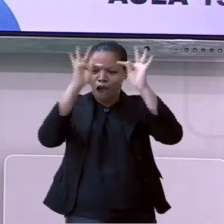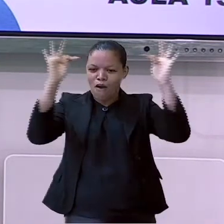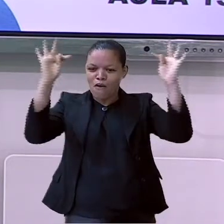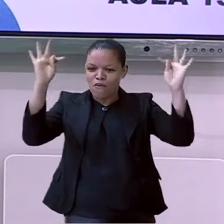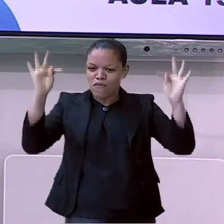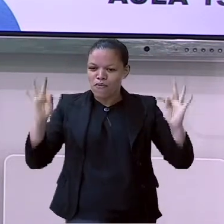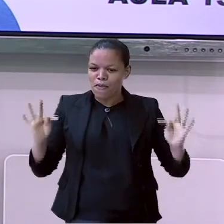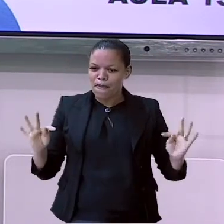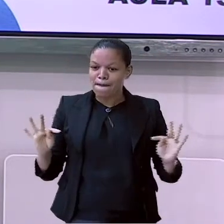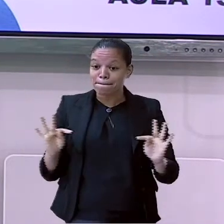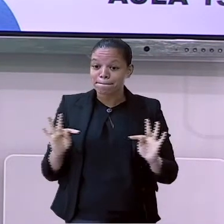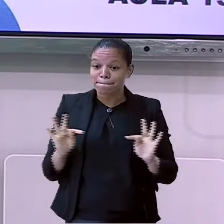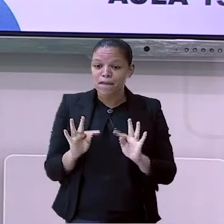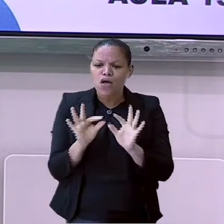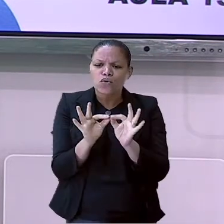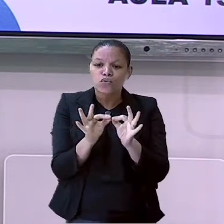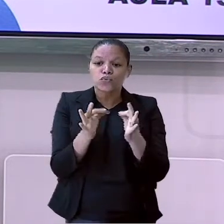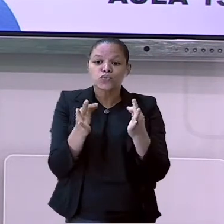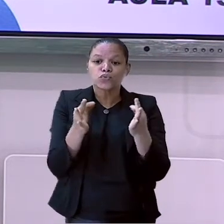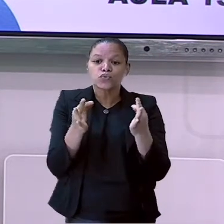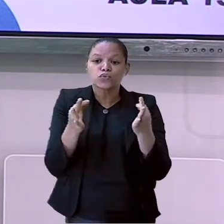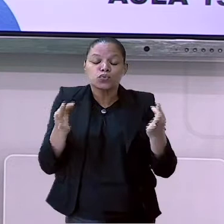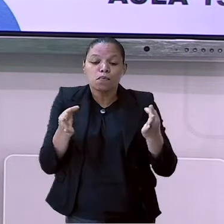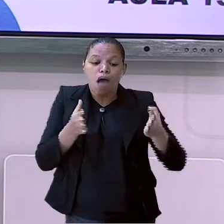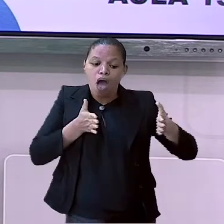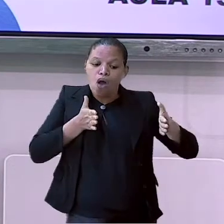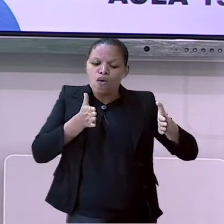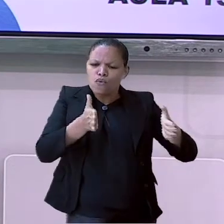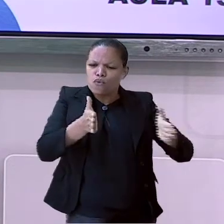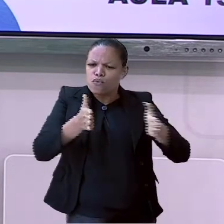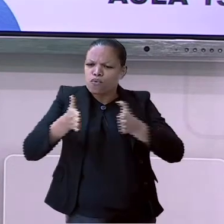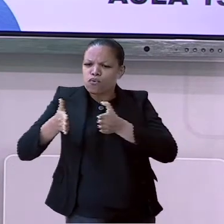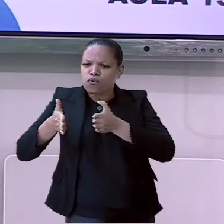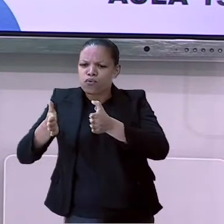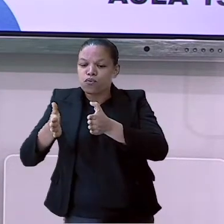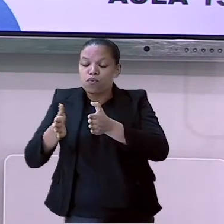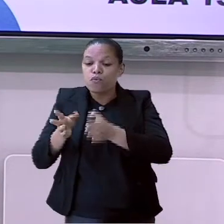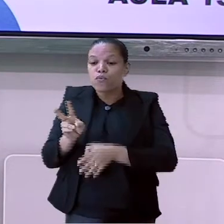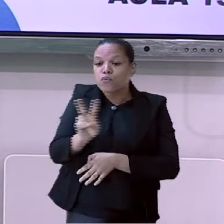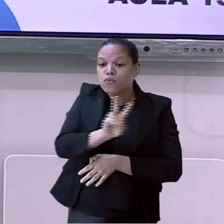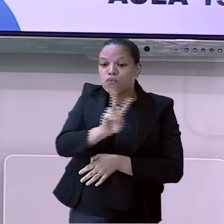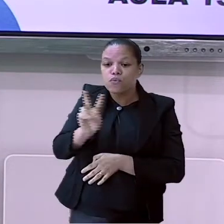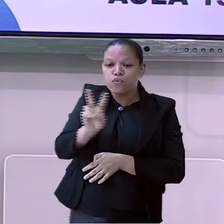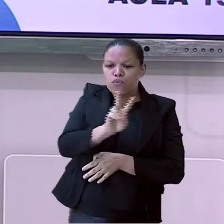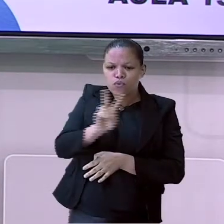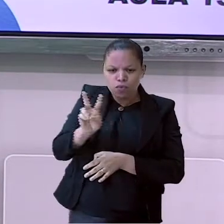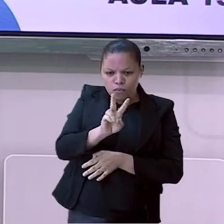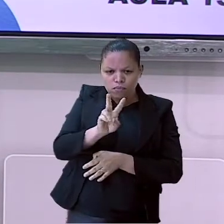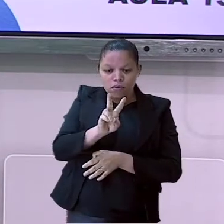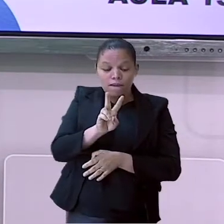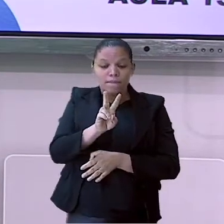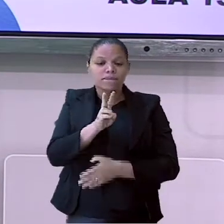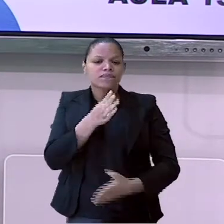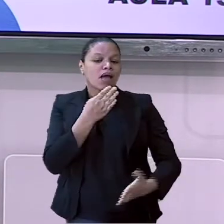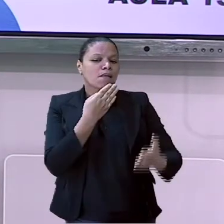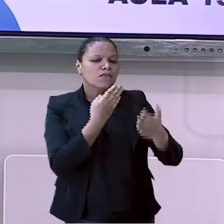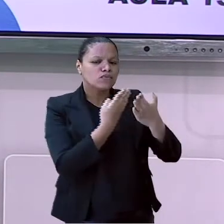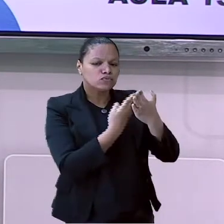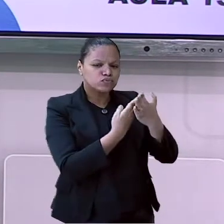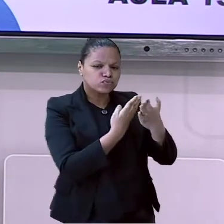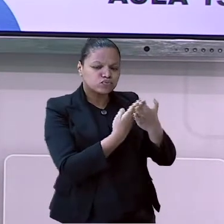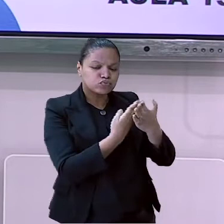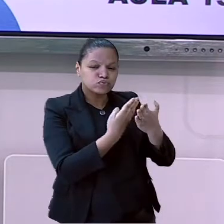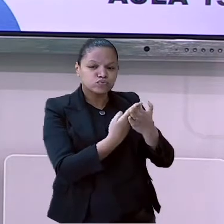da aula anterior, quando começamos a estudar, aprofundar sobre os estudos gráficos e das tabelas.